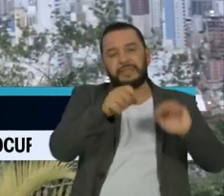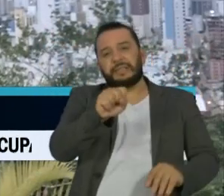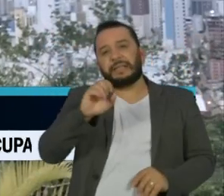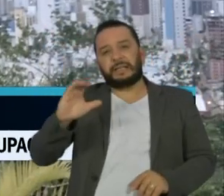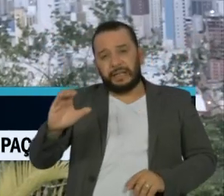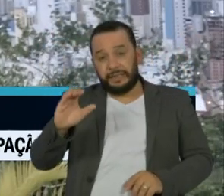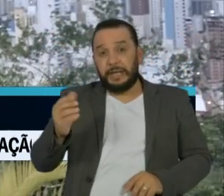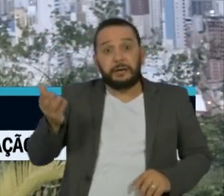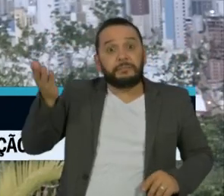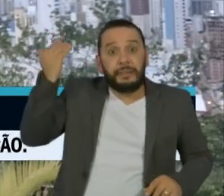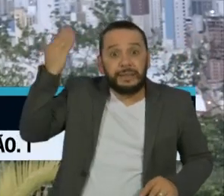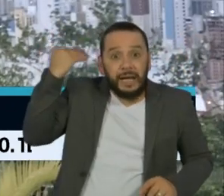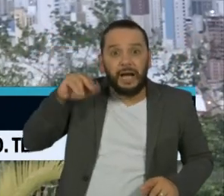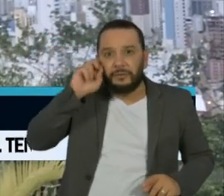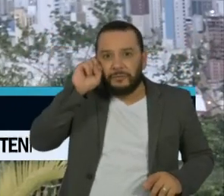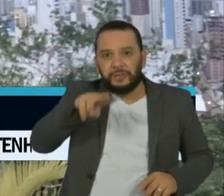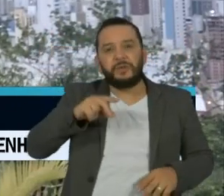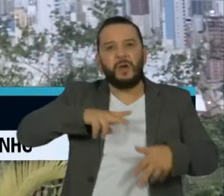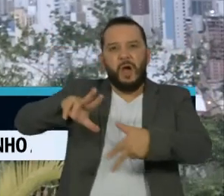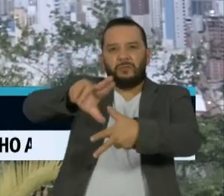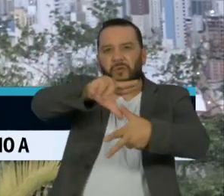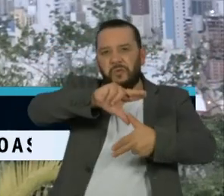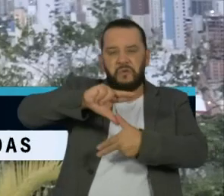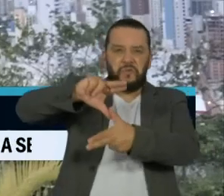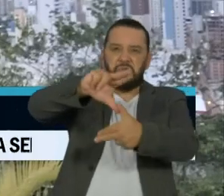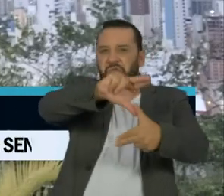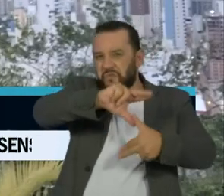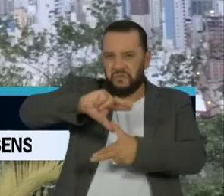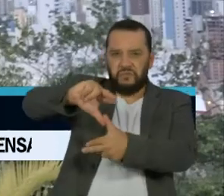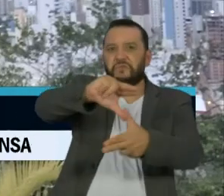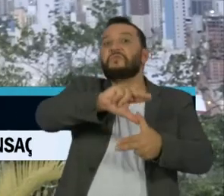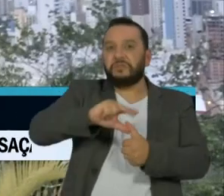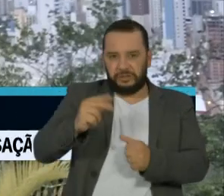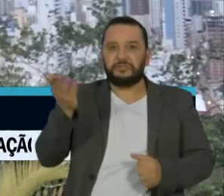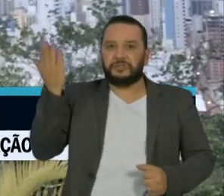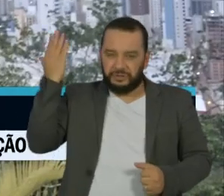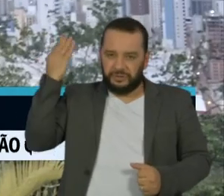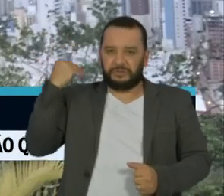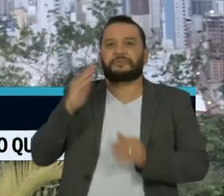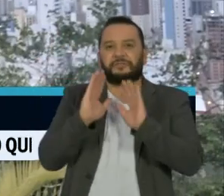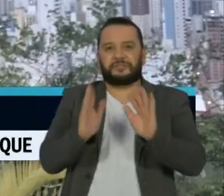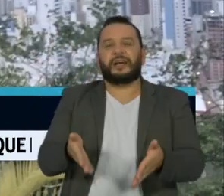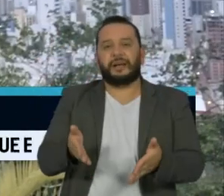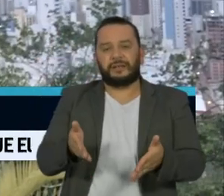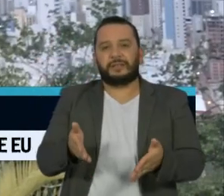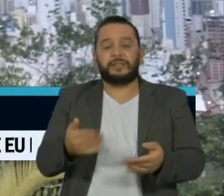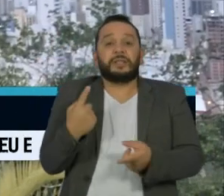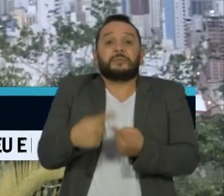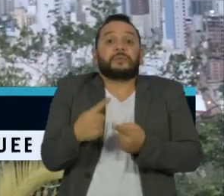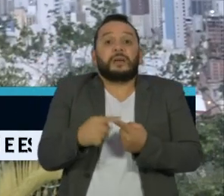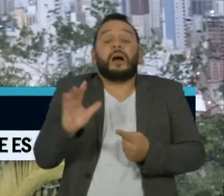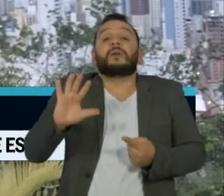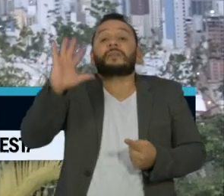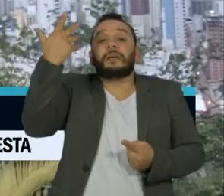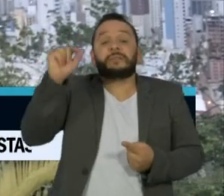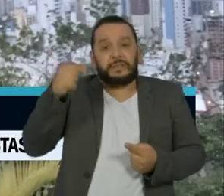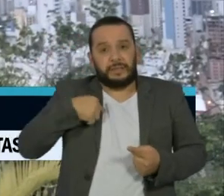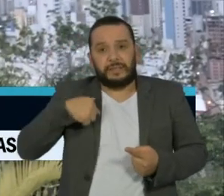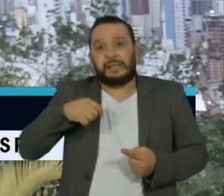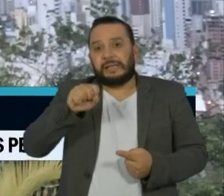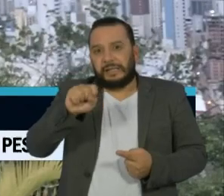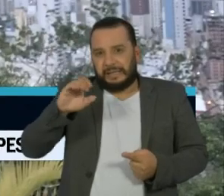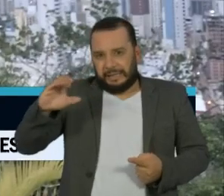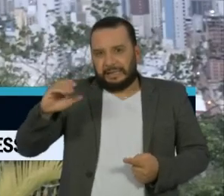passagem de um ciclone bomba que devastou parte do litoral catarinense. Isso acontece porque o estado está em um